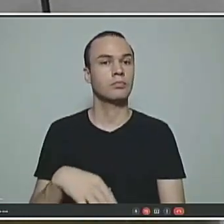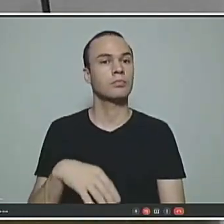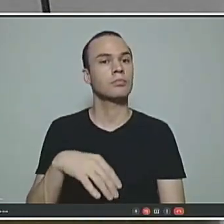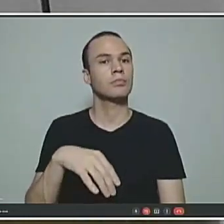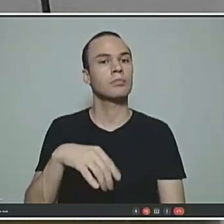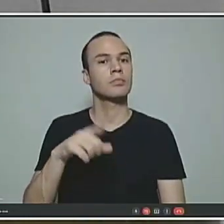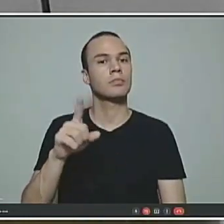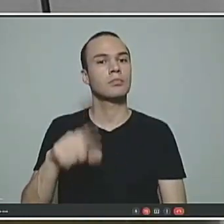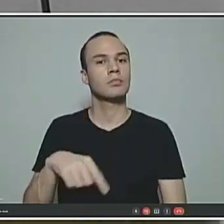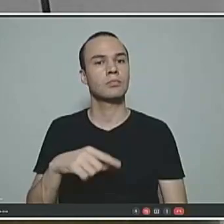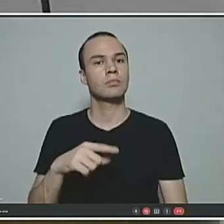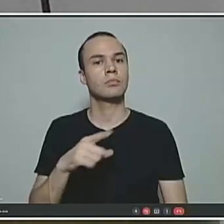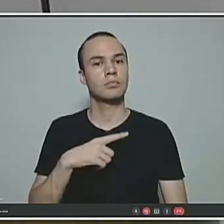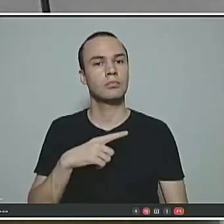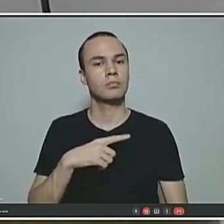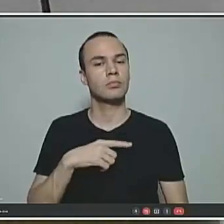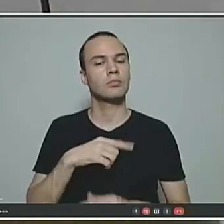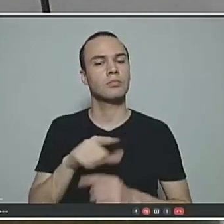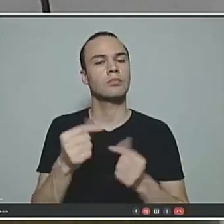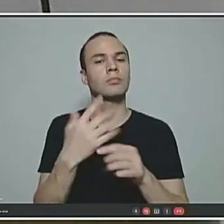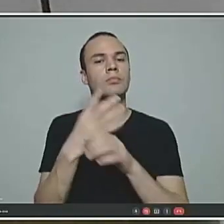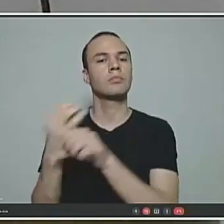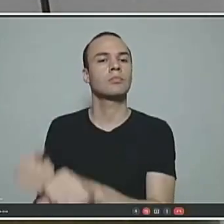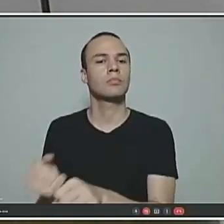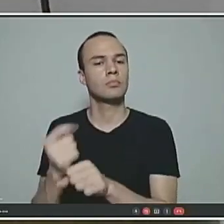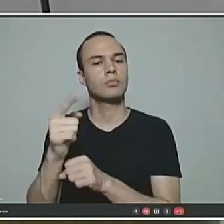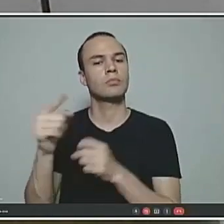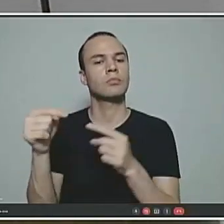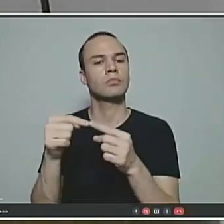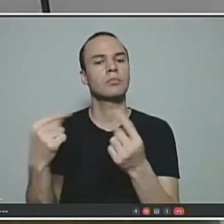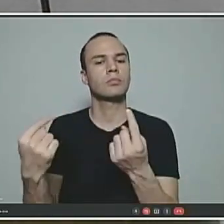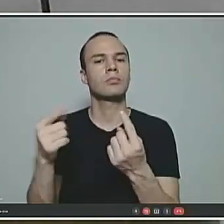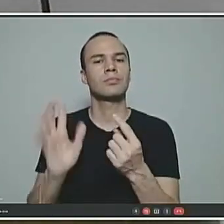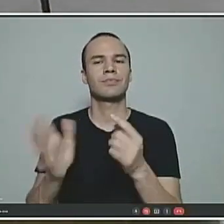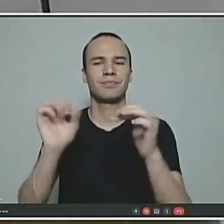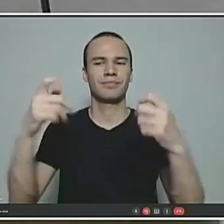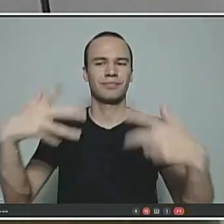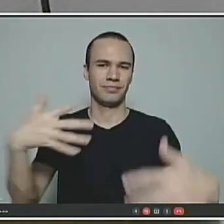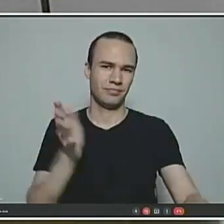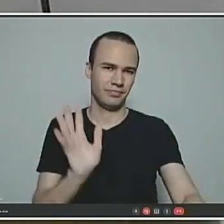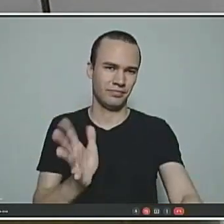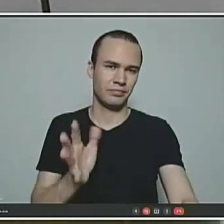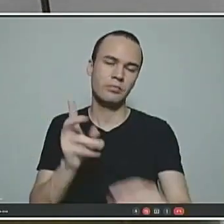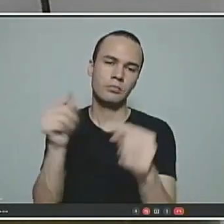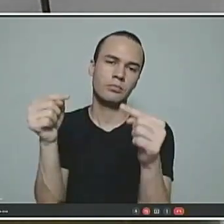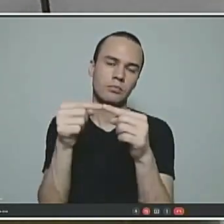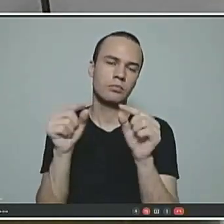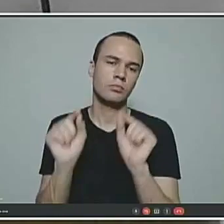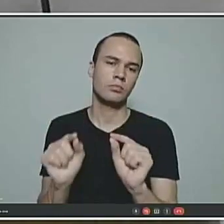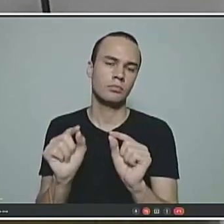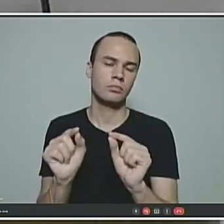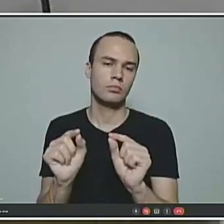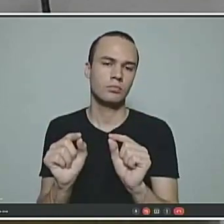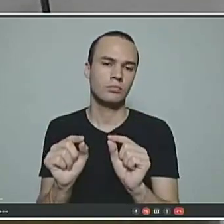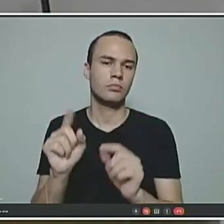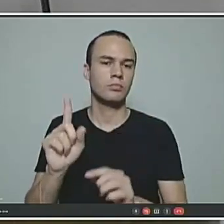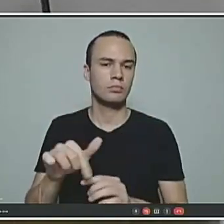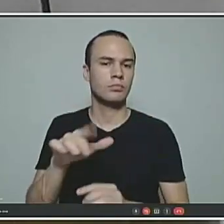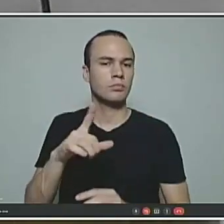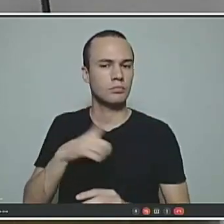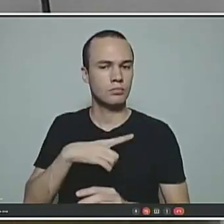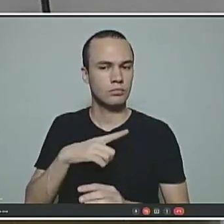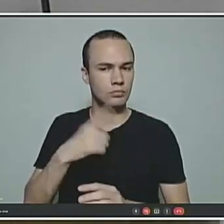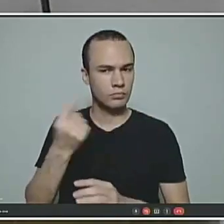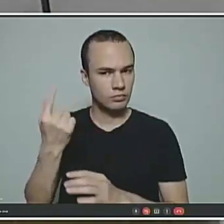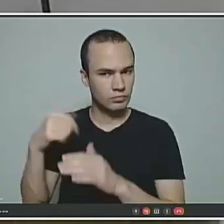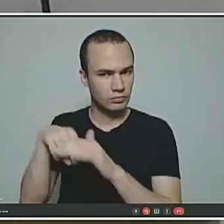Este montante, essa quantia, é sobre o que eu acabei de esplanar aqui, em relação ao que o